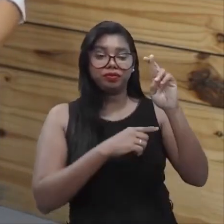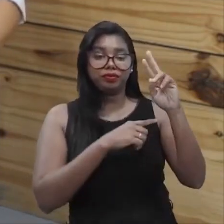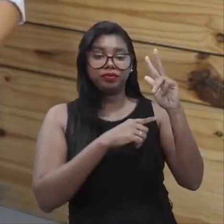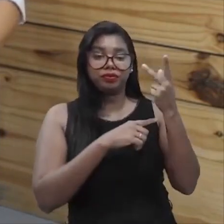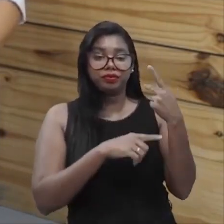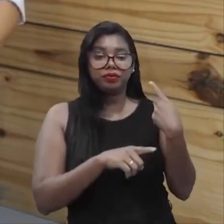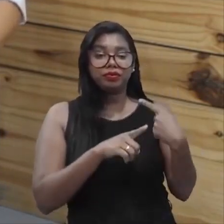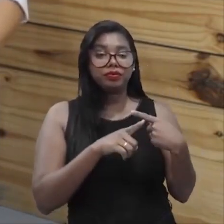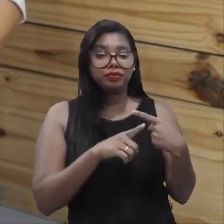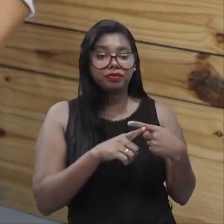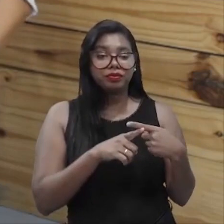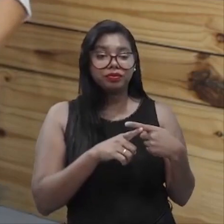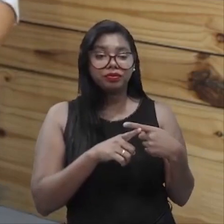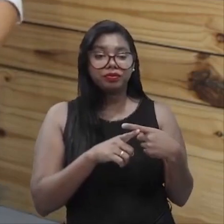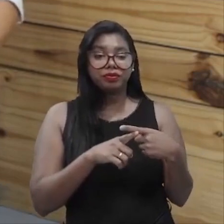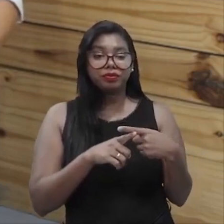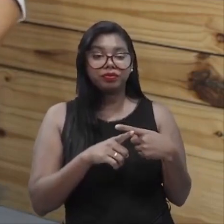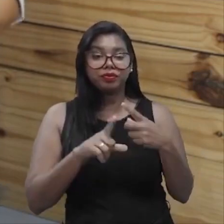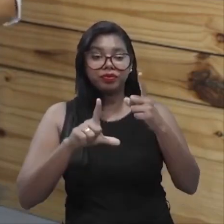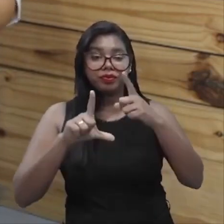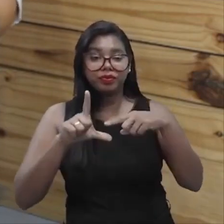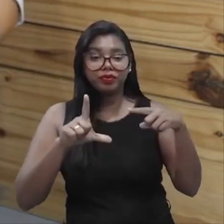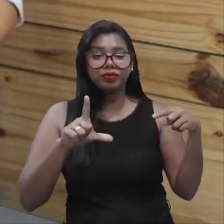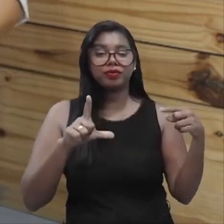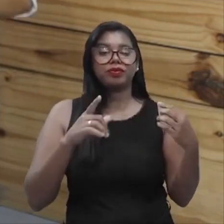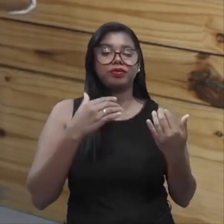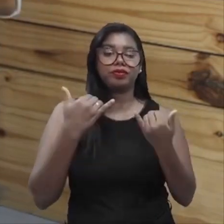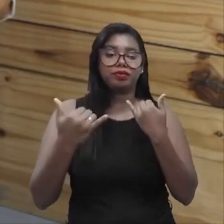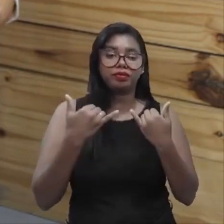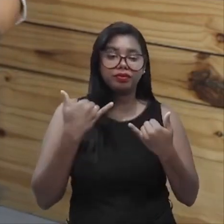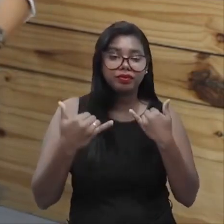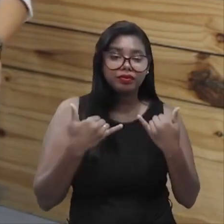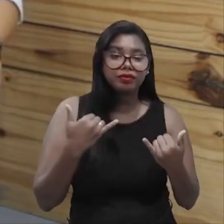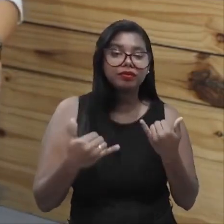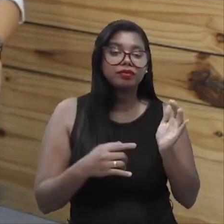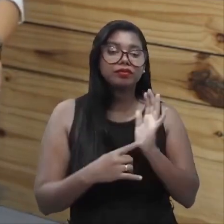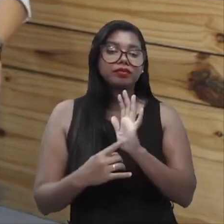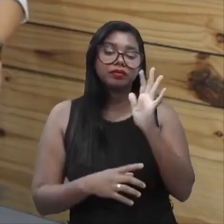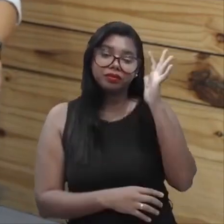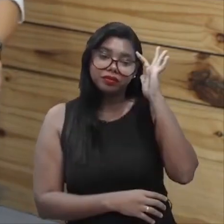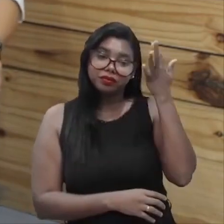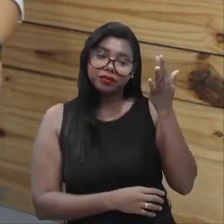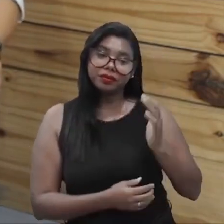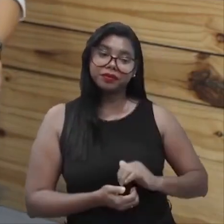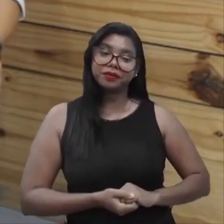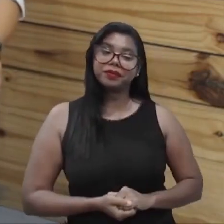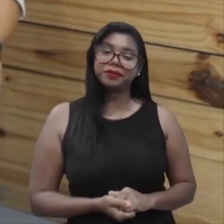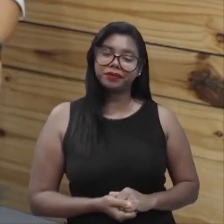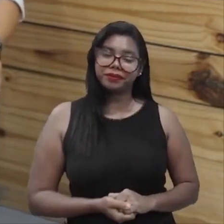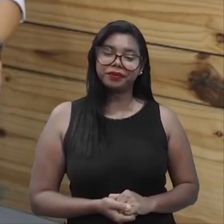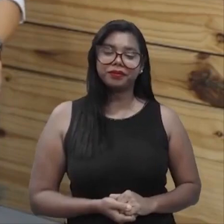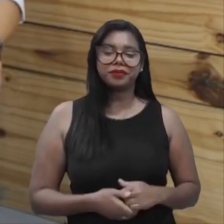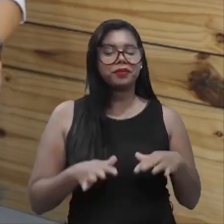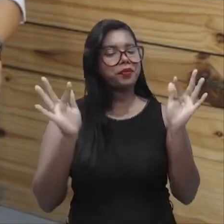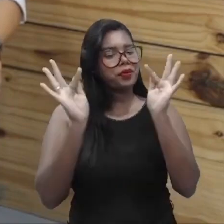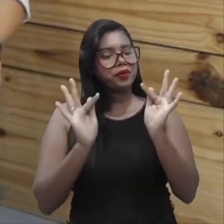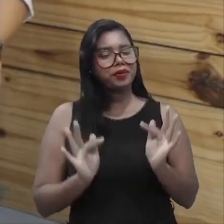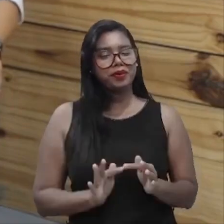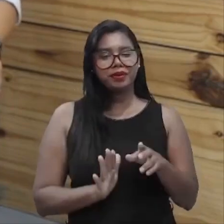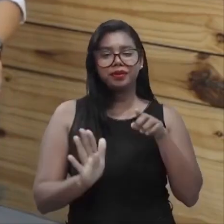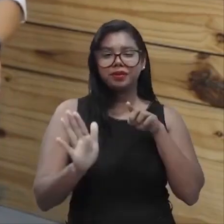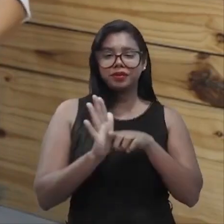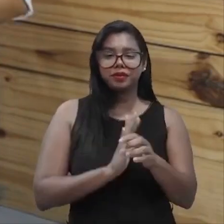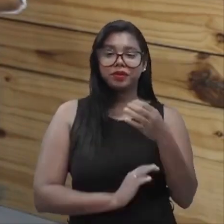é ele quem vai subsidiar de dados o gestor de recursos humanos para que ele consiga tomar as decisões. Então, muito feliz dessa pergunta,